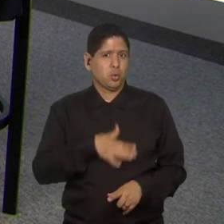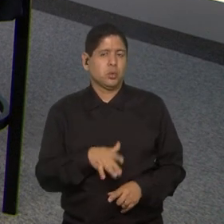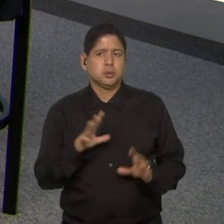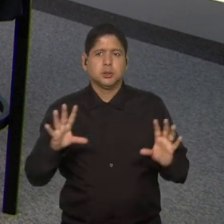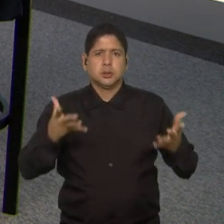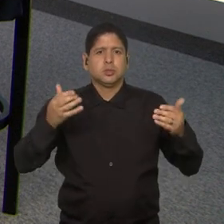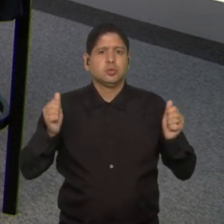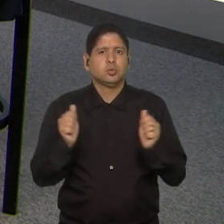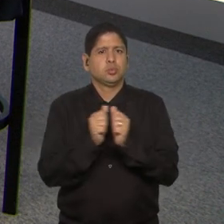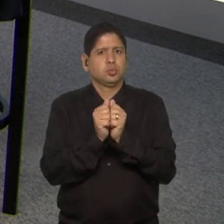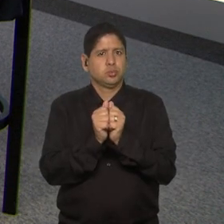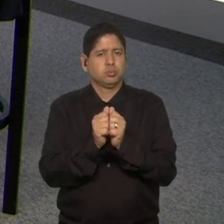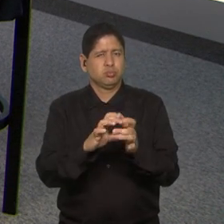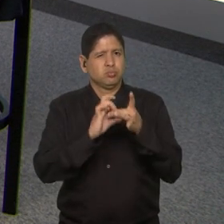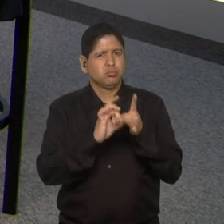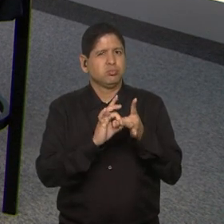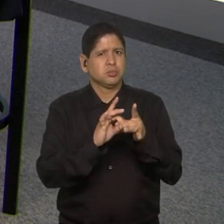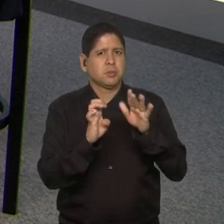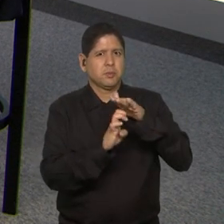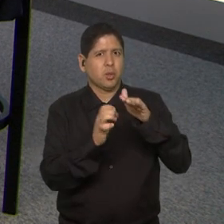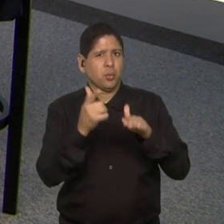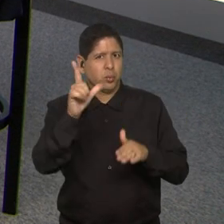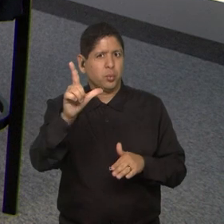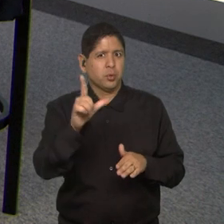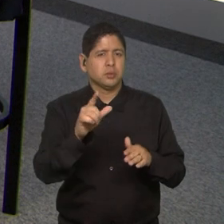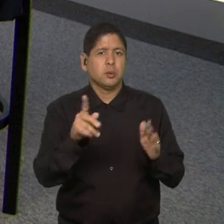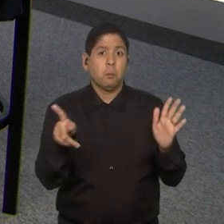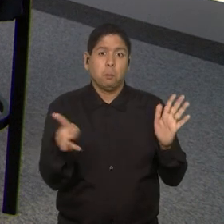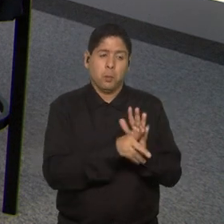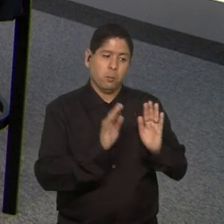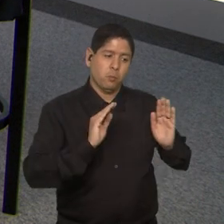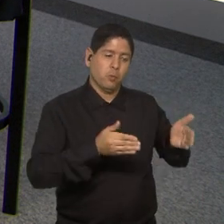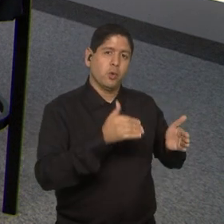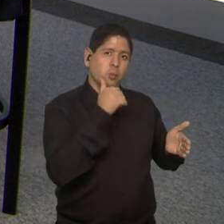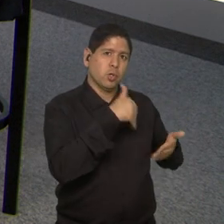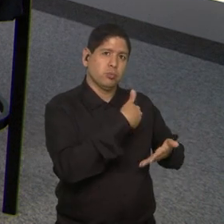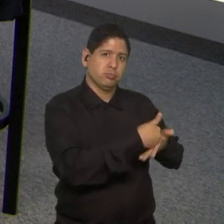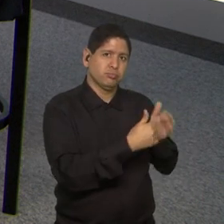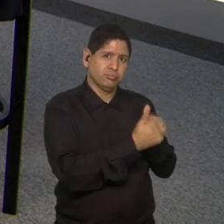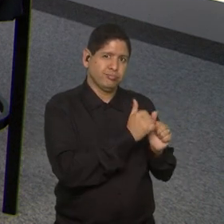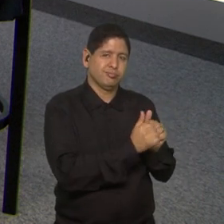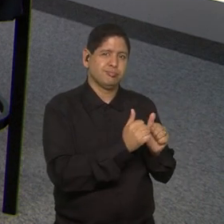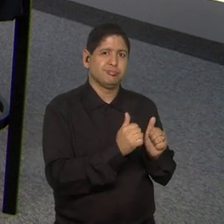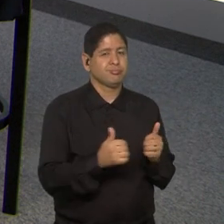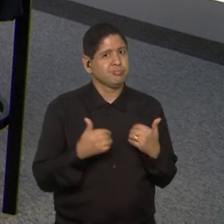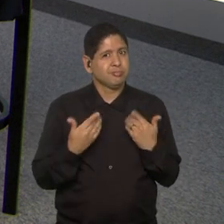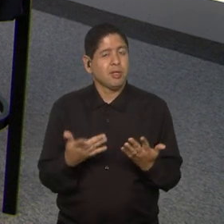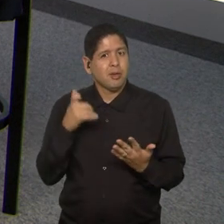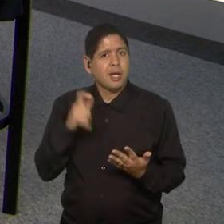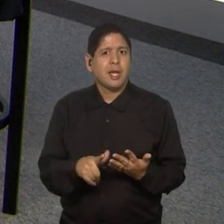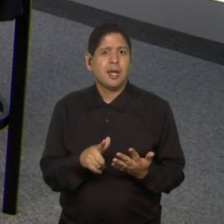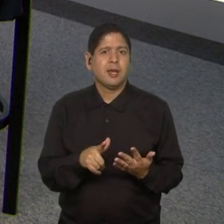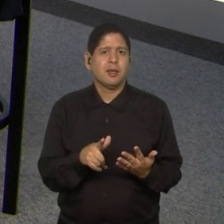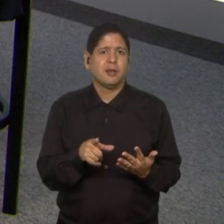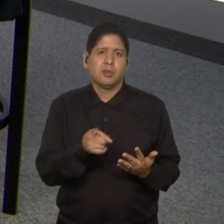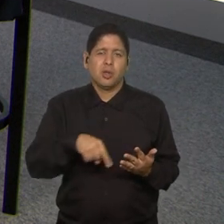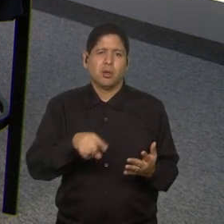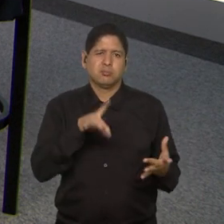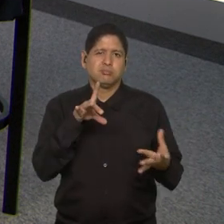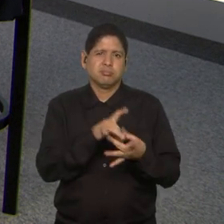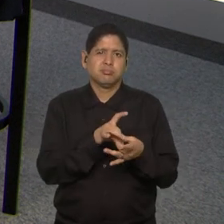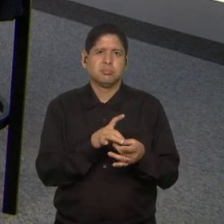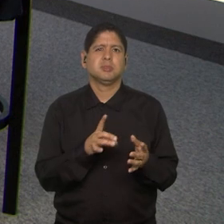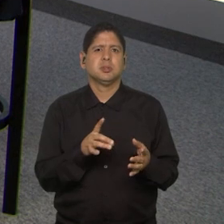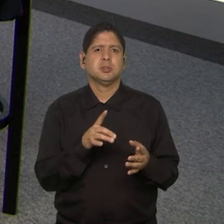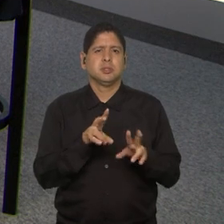grande parceria exclusiva para o futebol feminino. Então, é isso que diz respeito à